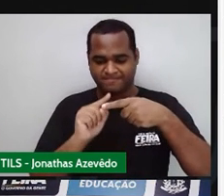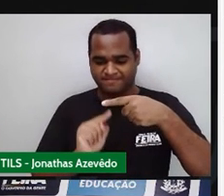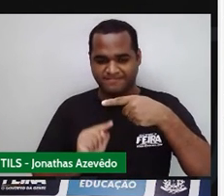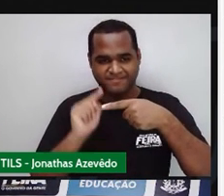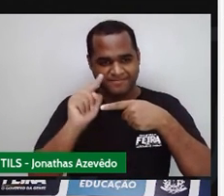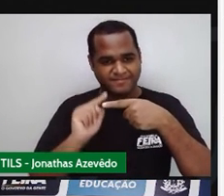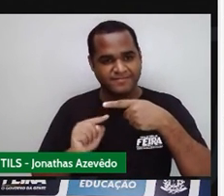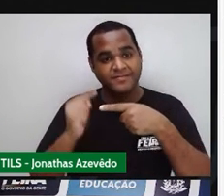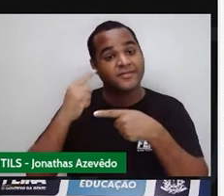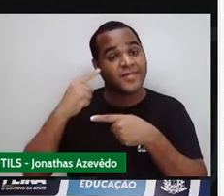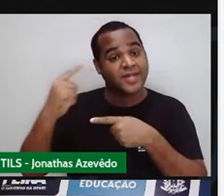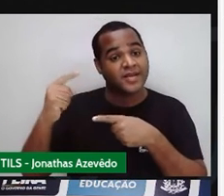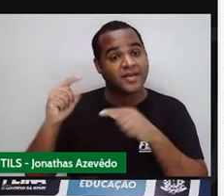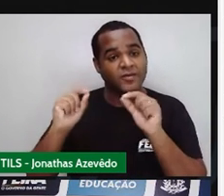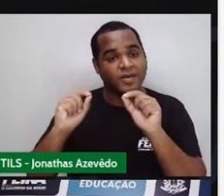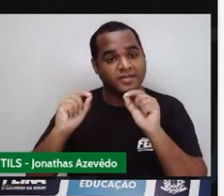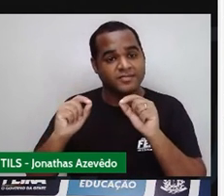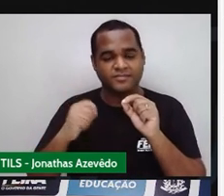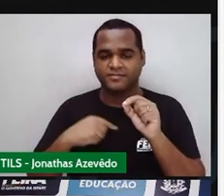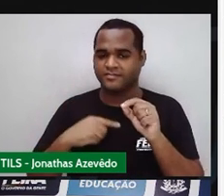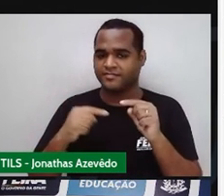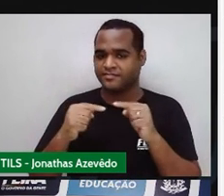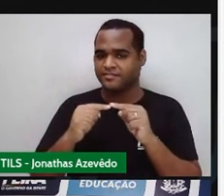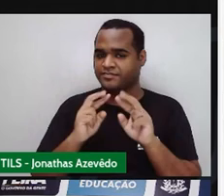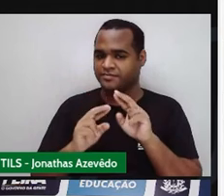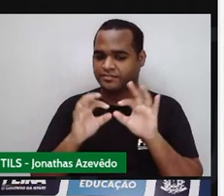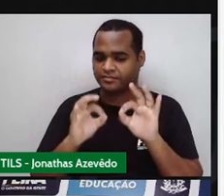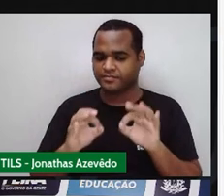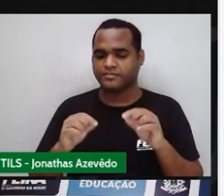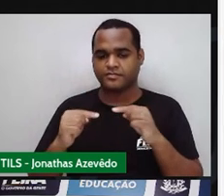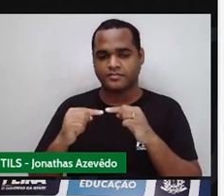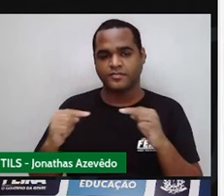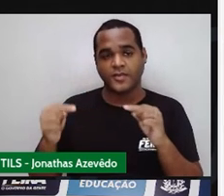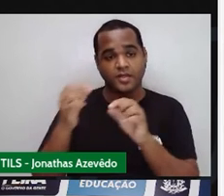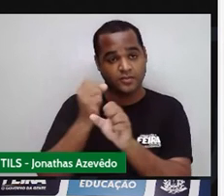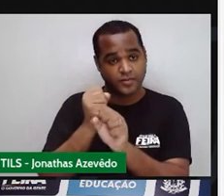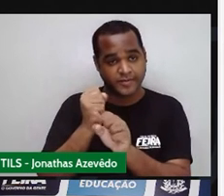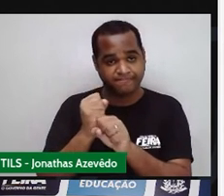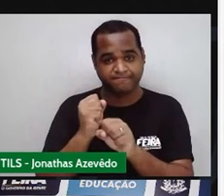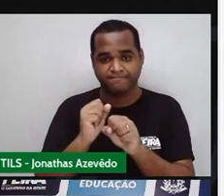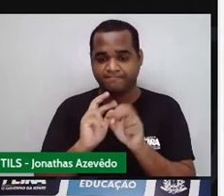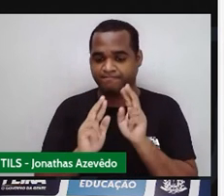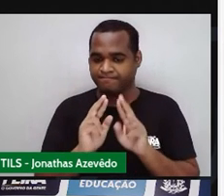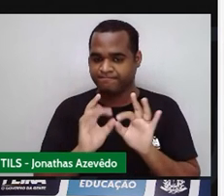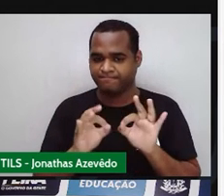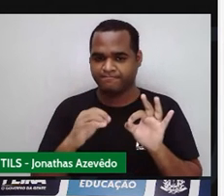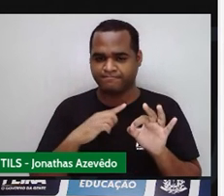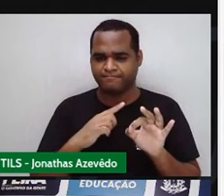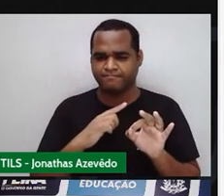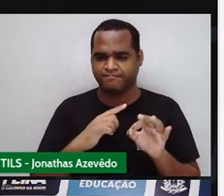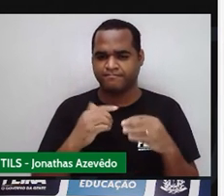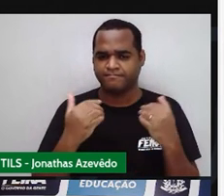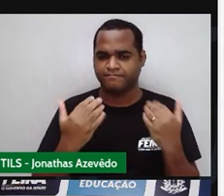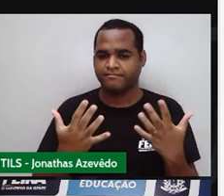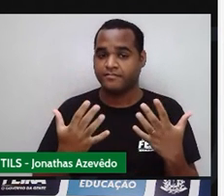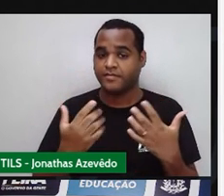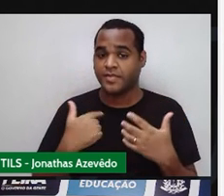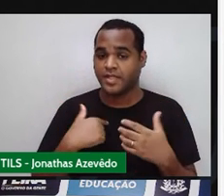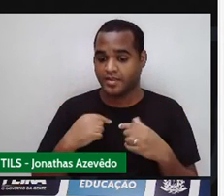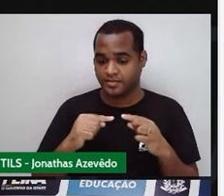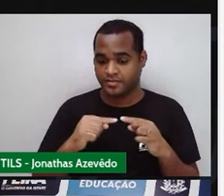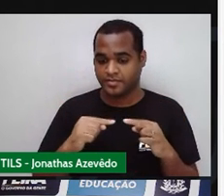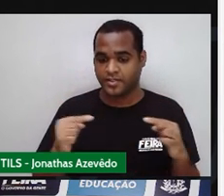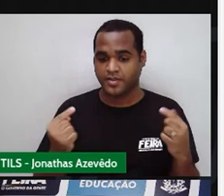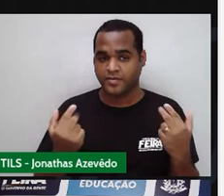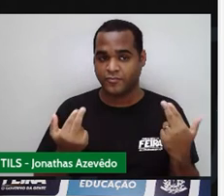duas divisões representadas na forma de fração. E quando a gente vai somar essas frações, a parte de baixo